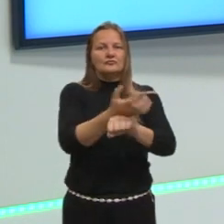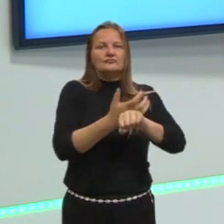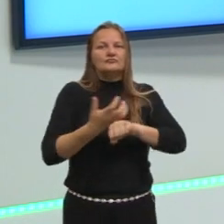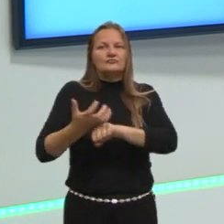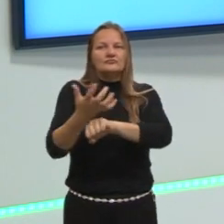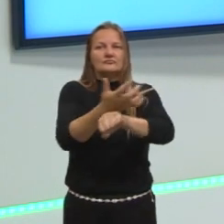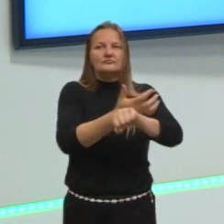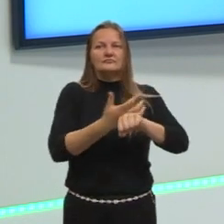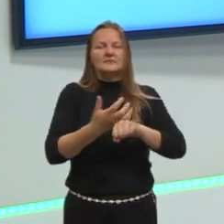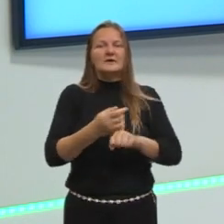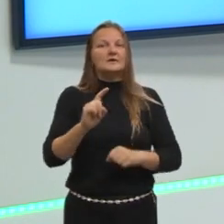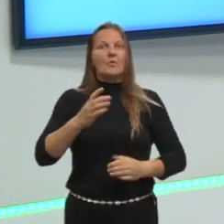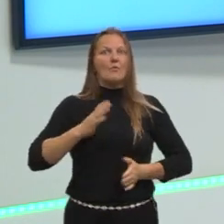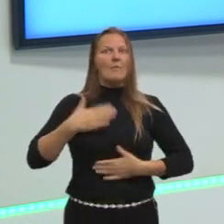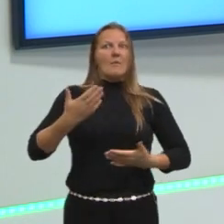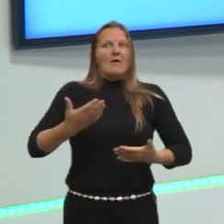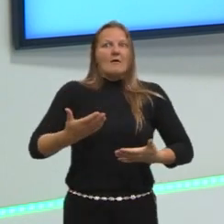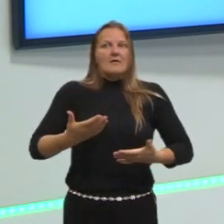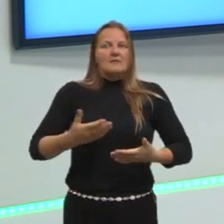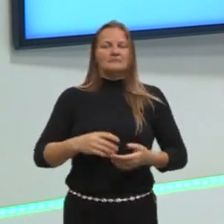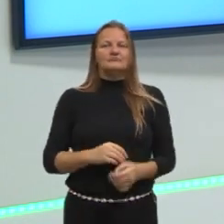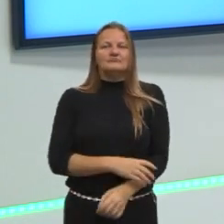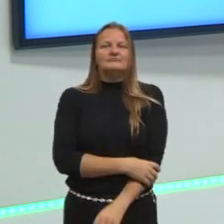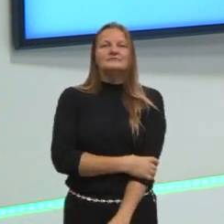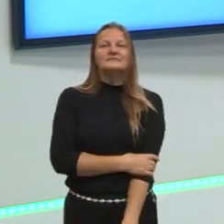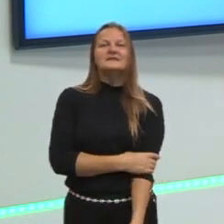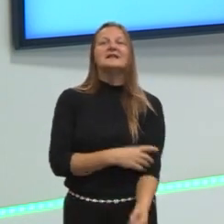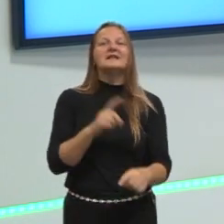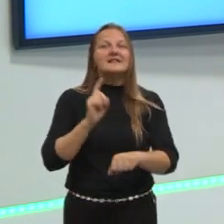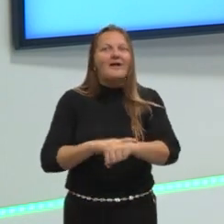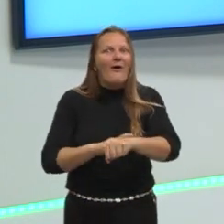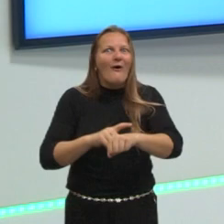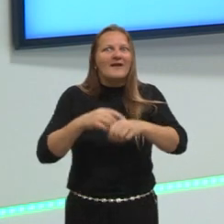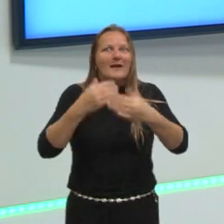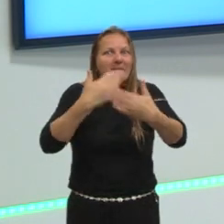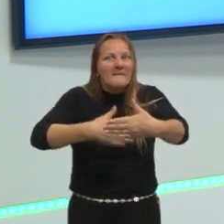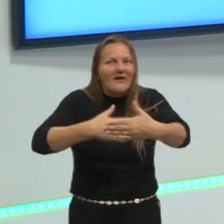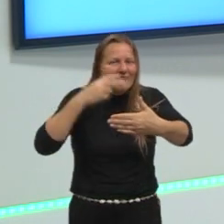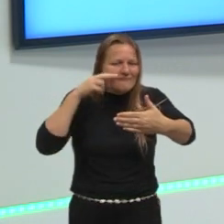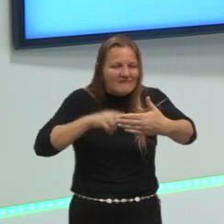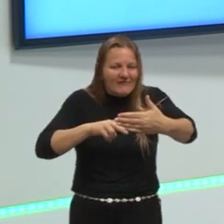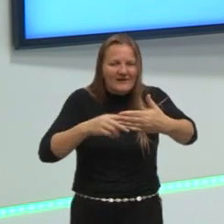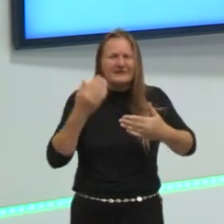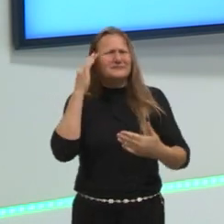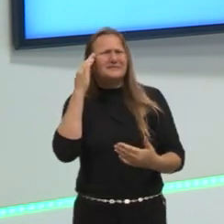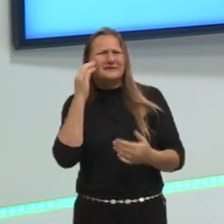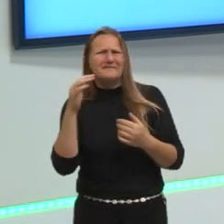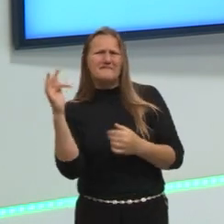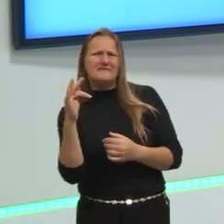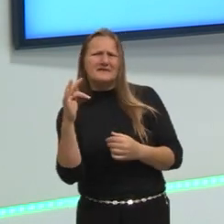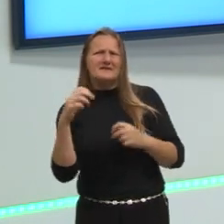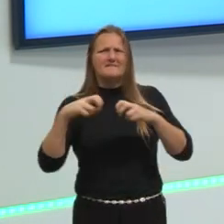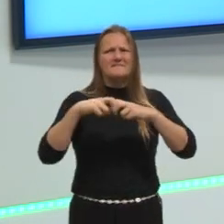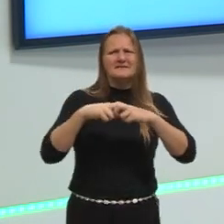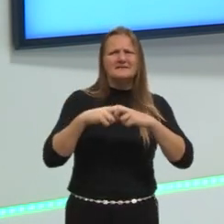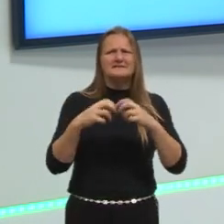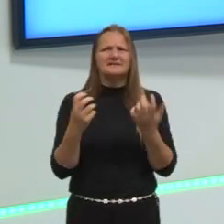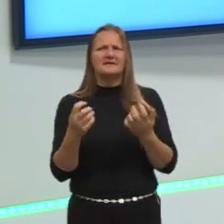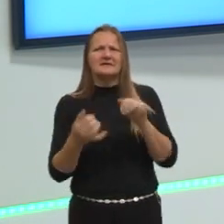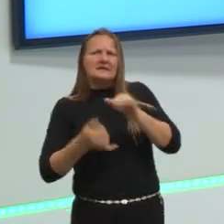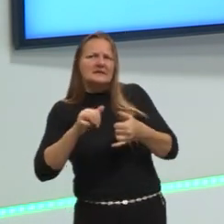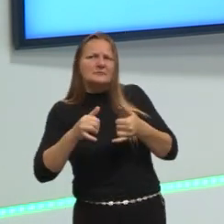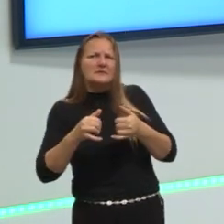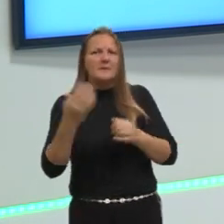Então, não se assustem se vocês verem uma questão lá que não sabem se é física, se é química, se é biologia.